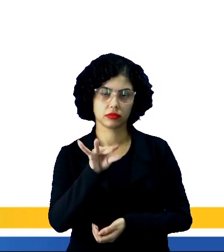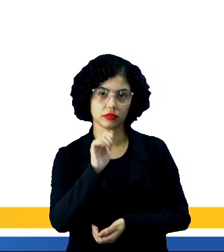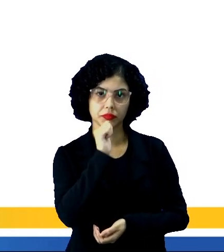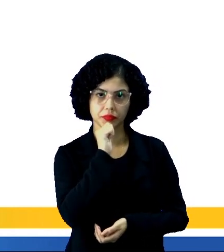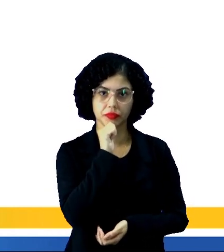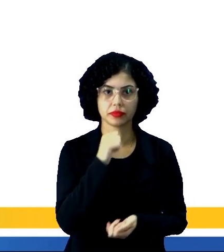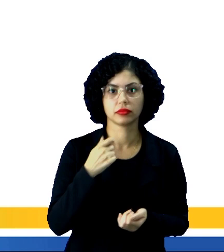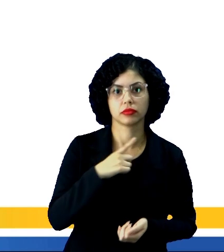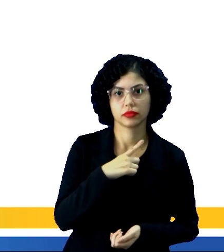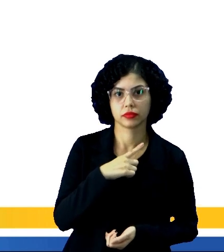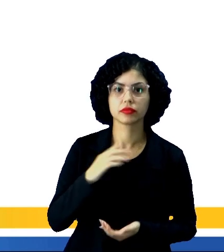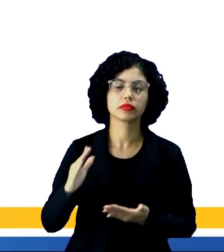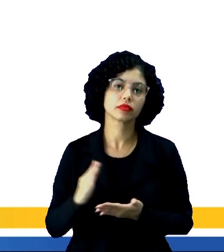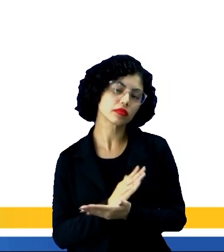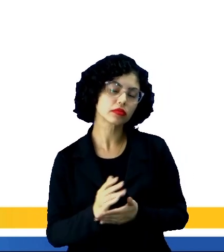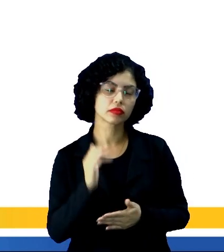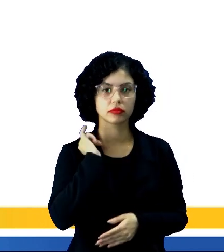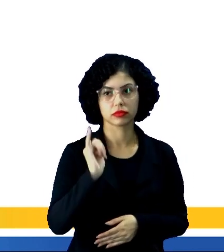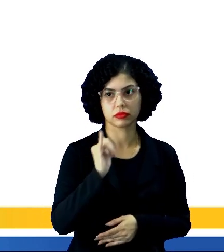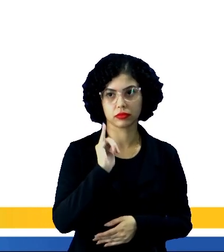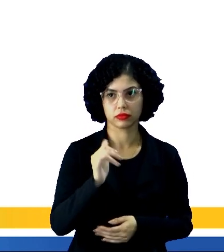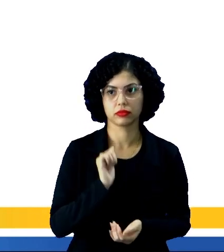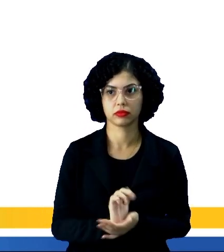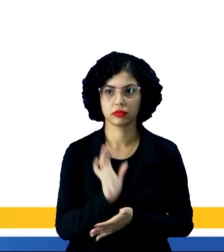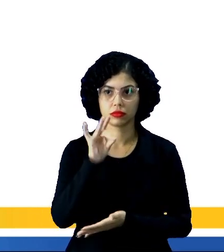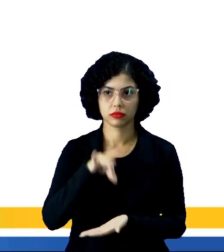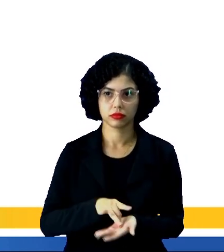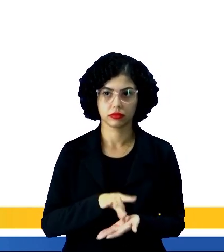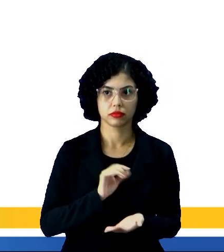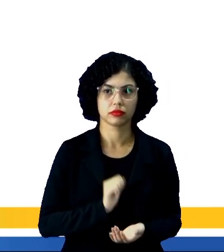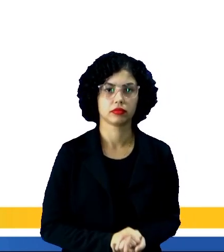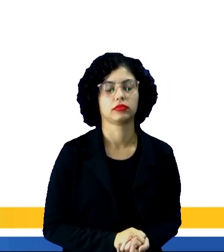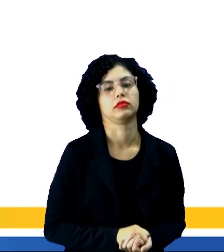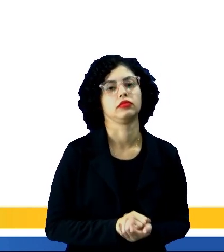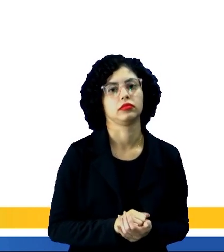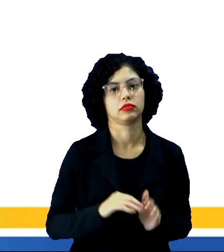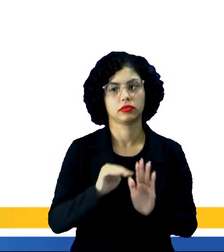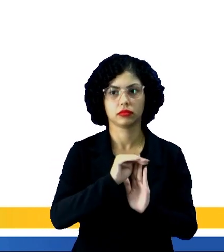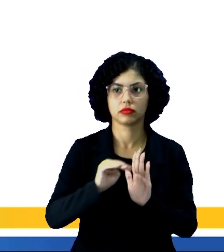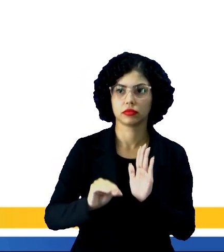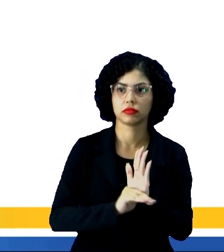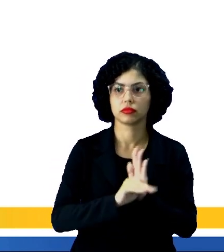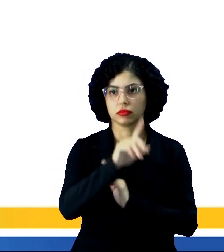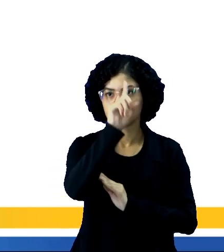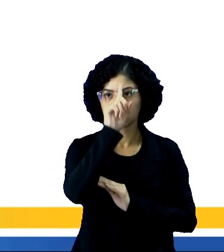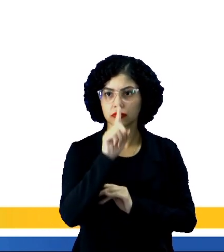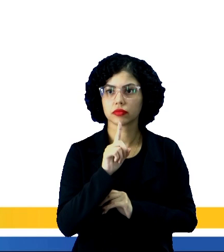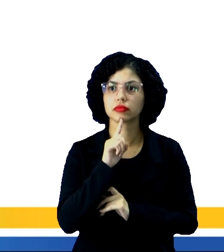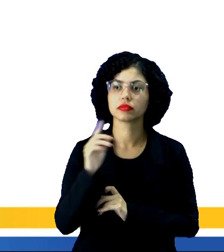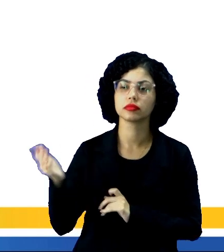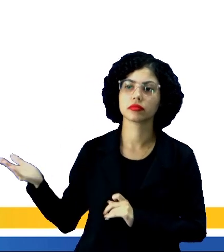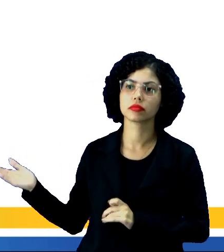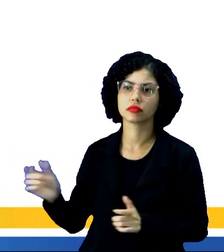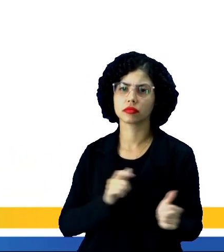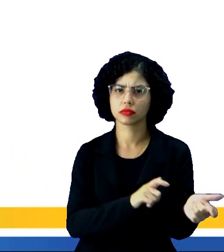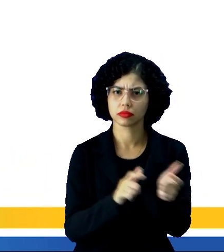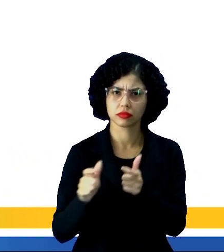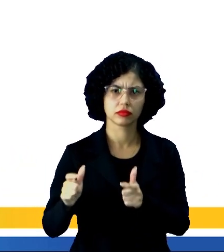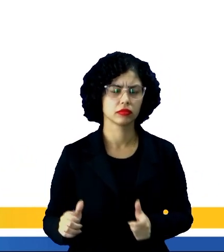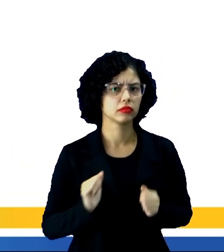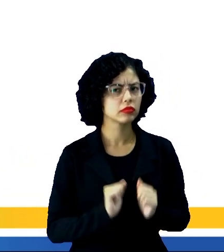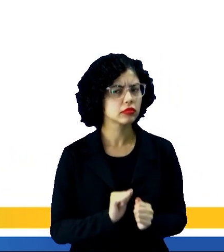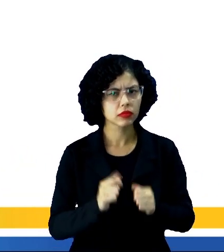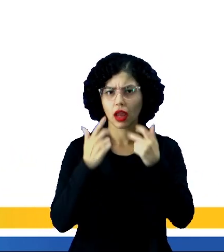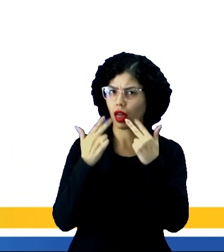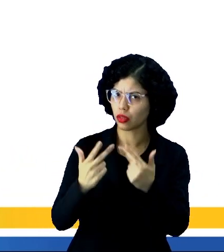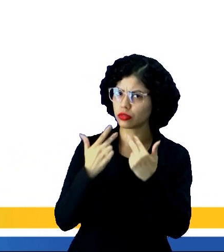narrativa também existe, narrativas reais, tá? E aí embaixo, algumas imagens mostrando para vocês onde podemos encontrar